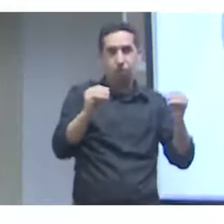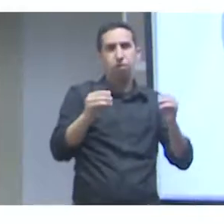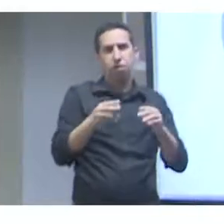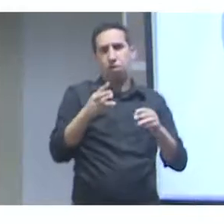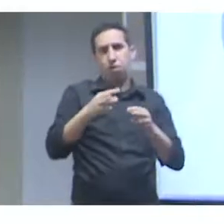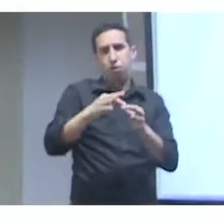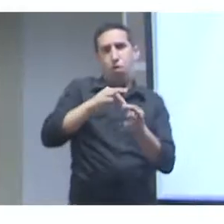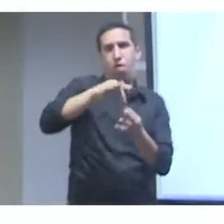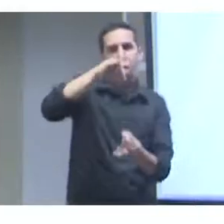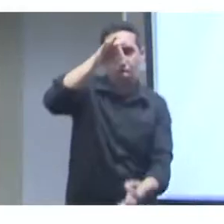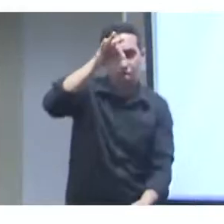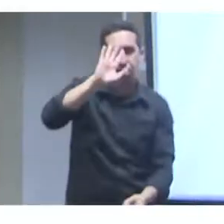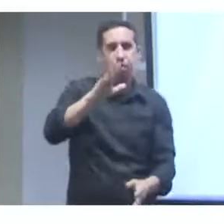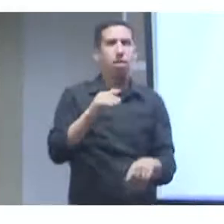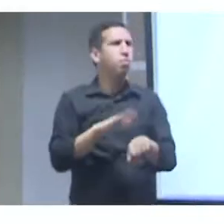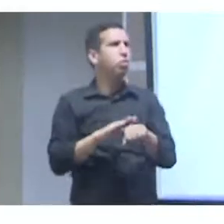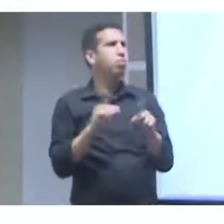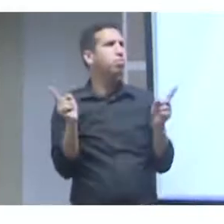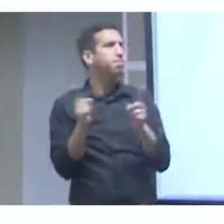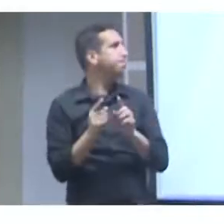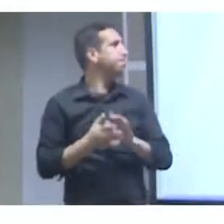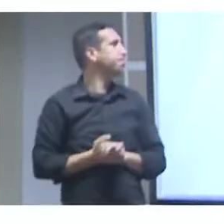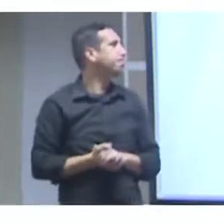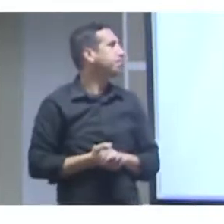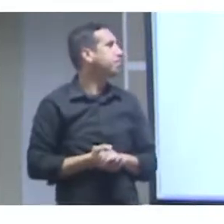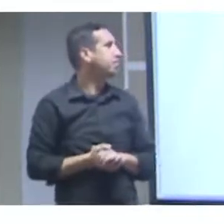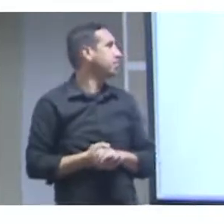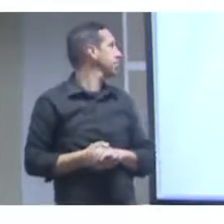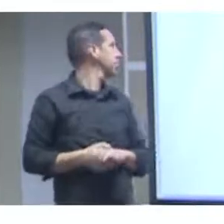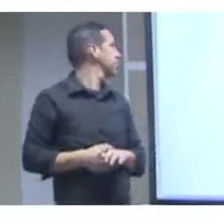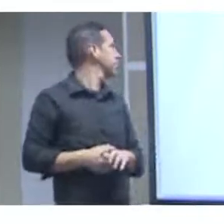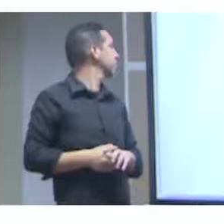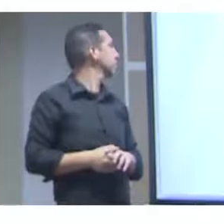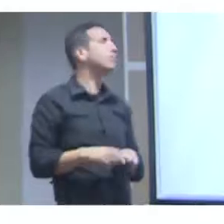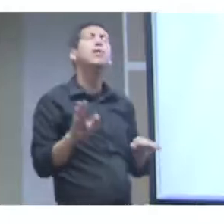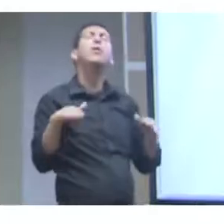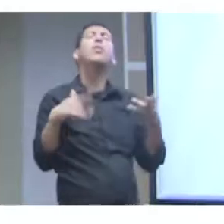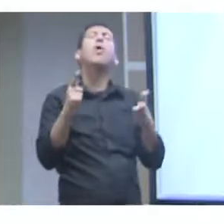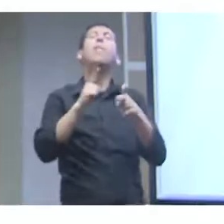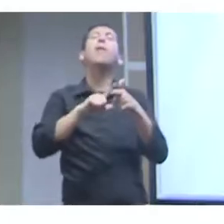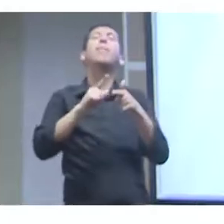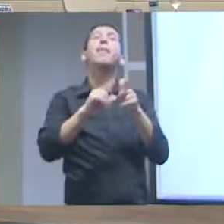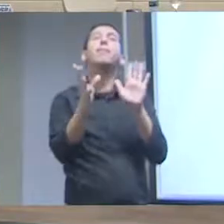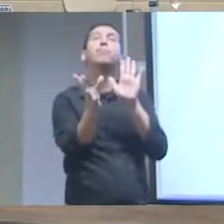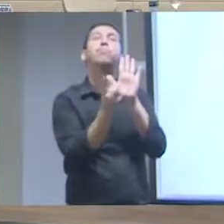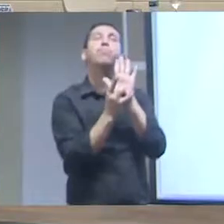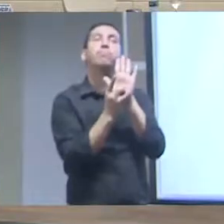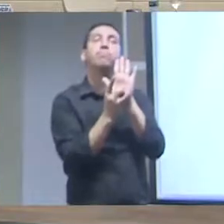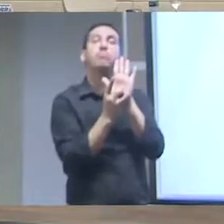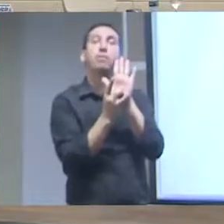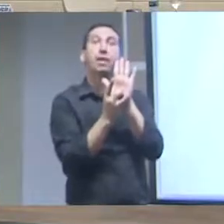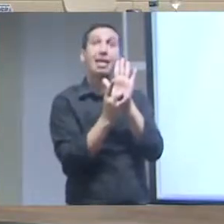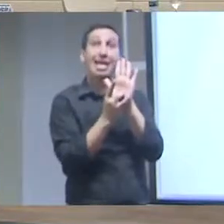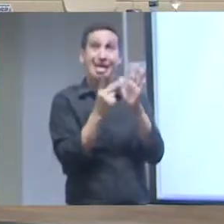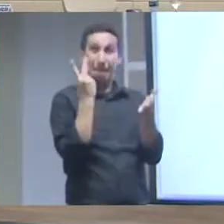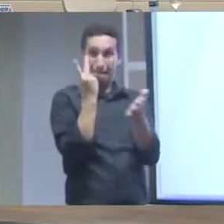mesma entidade aqui que é o pau-brasil no mundo real ela tem documentos que tem